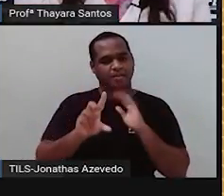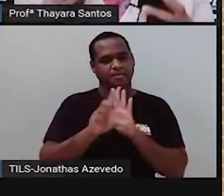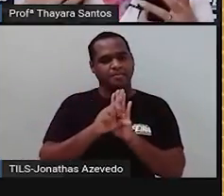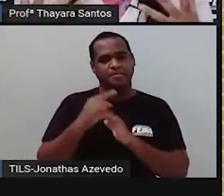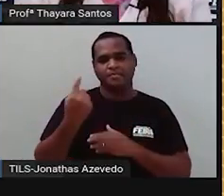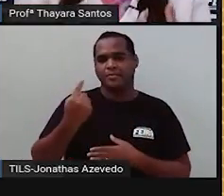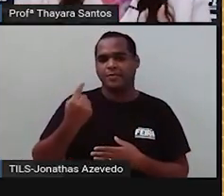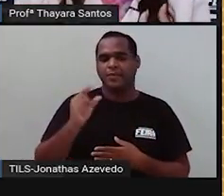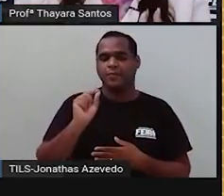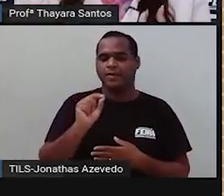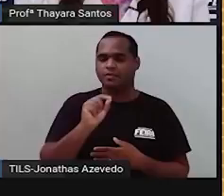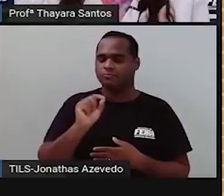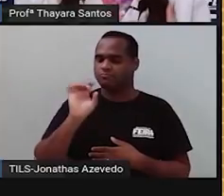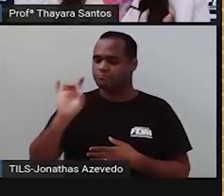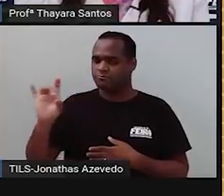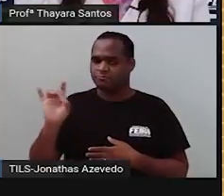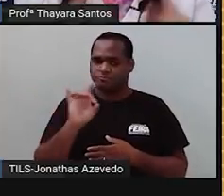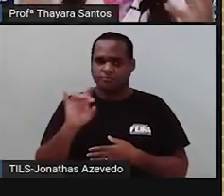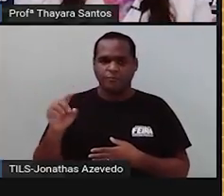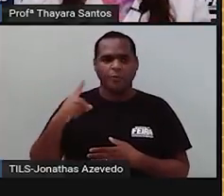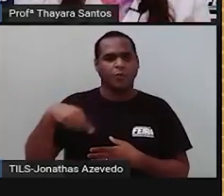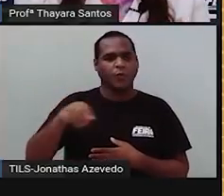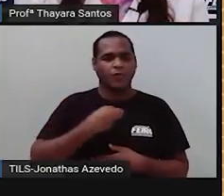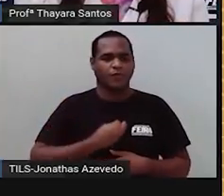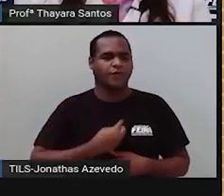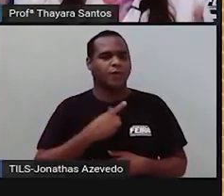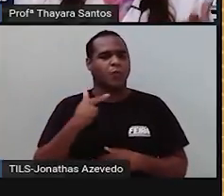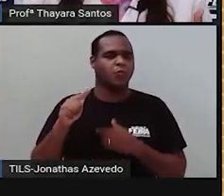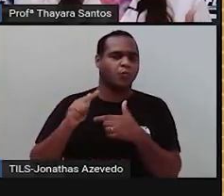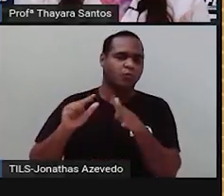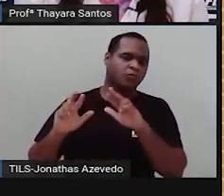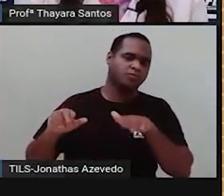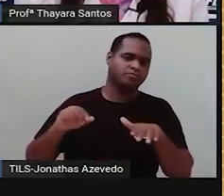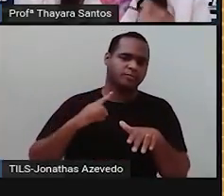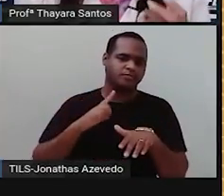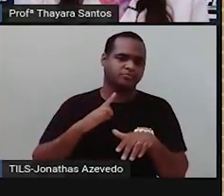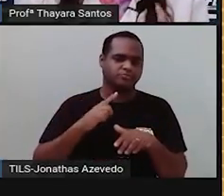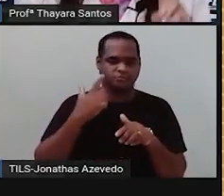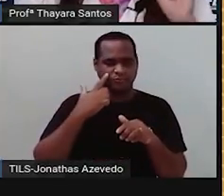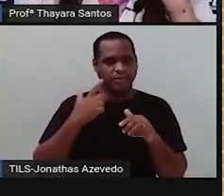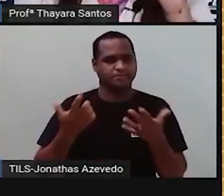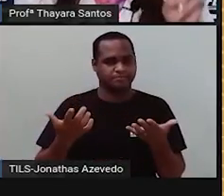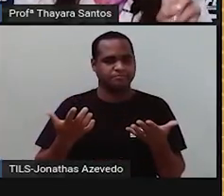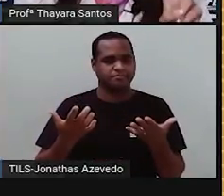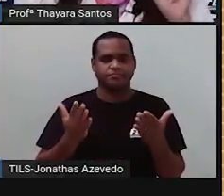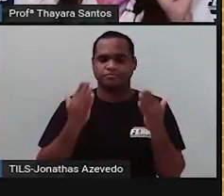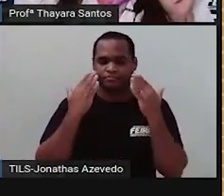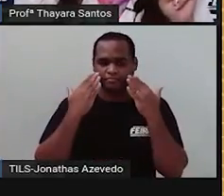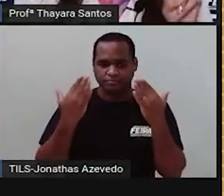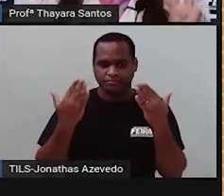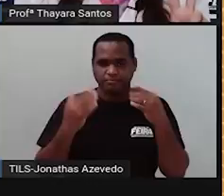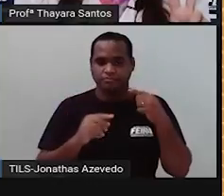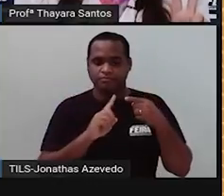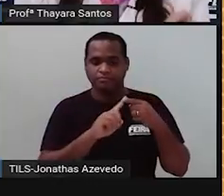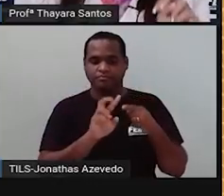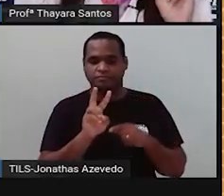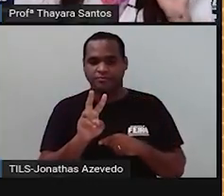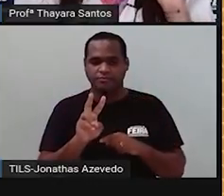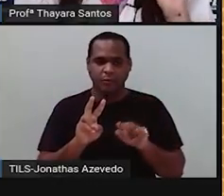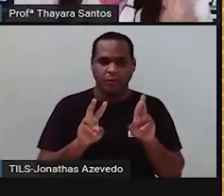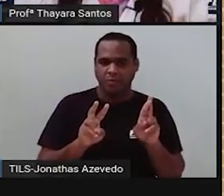que cada característica nossa, de qualquer outro organismo, na maioria deles, é representada por um par de alelos.